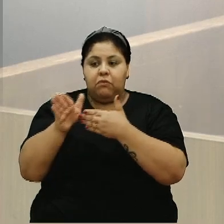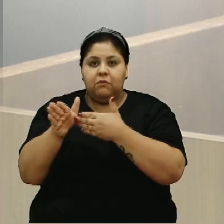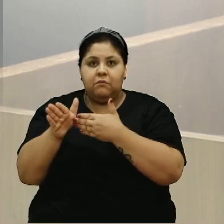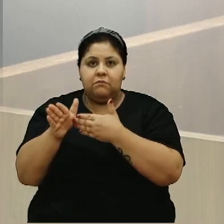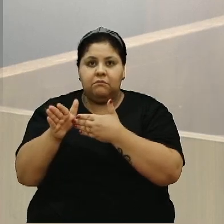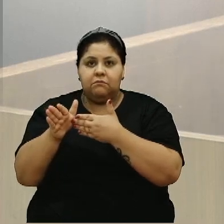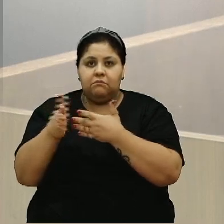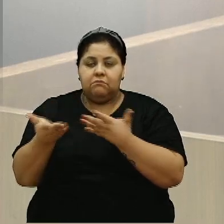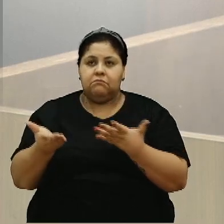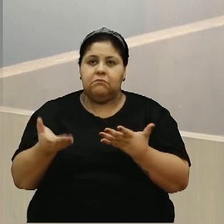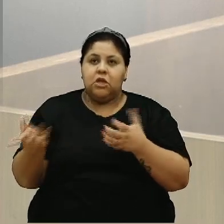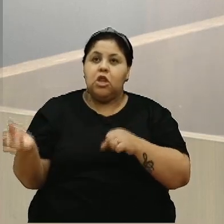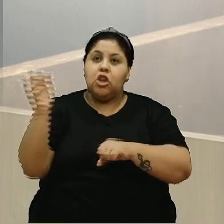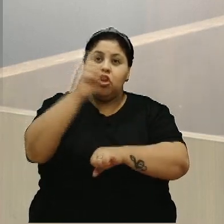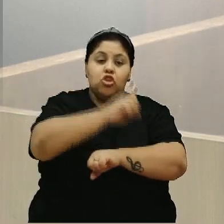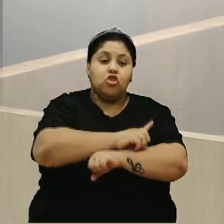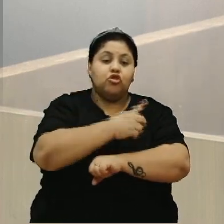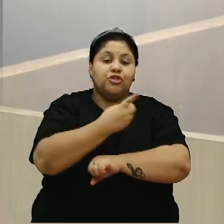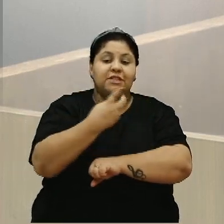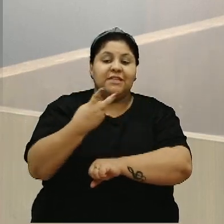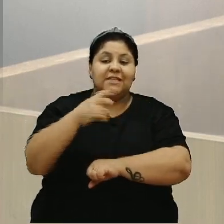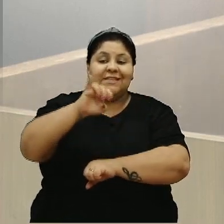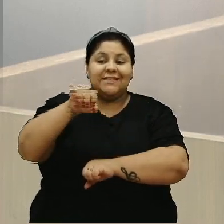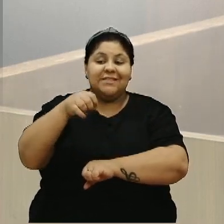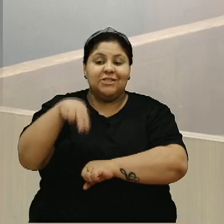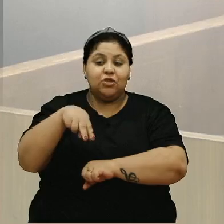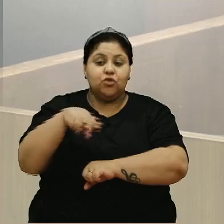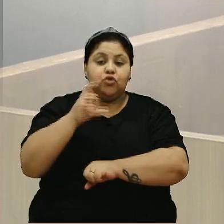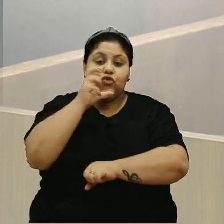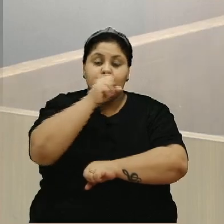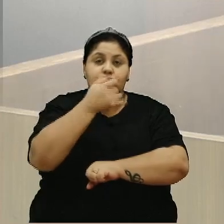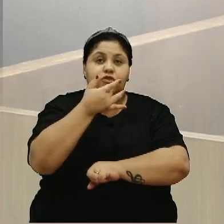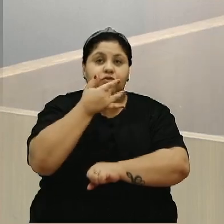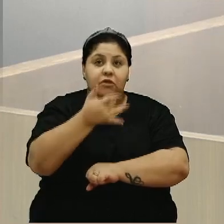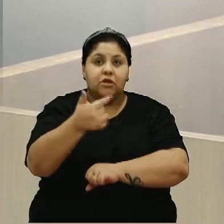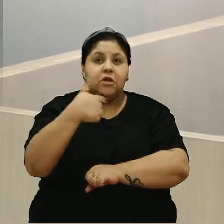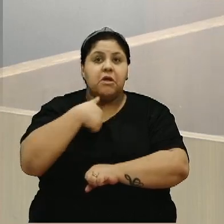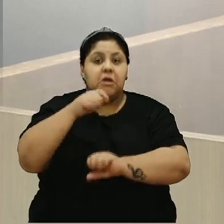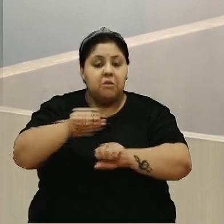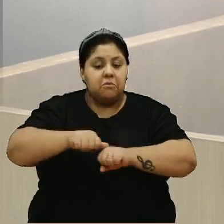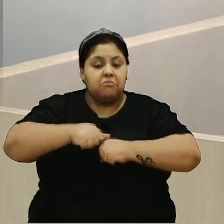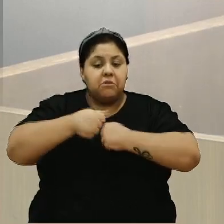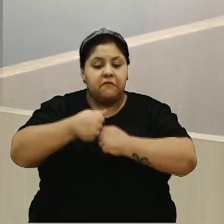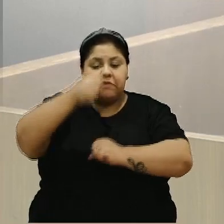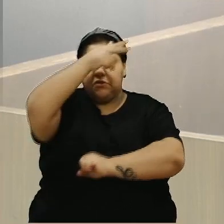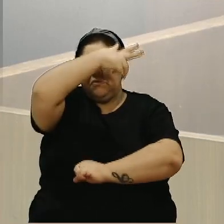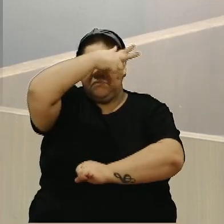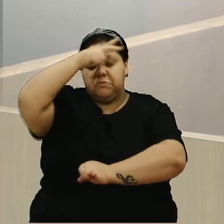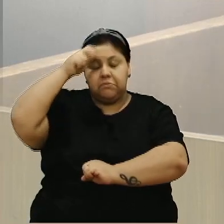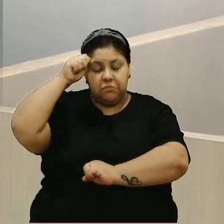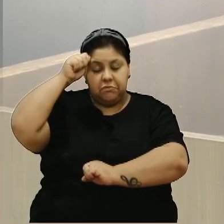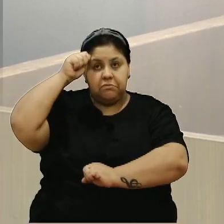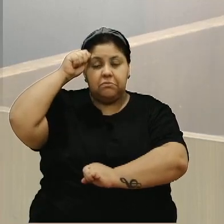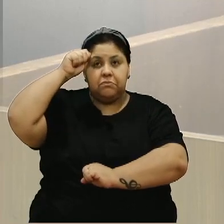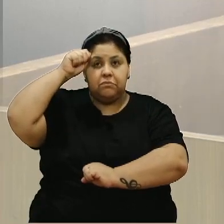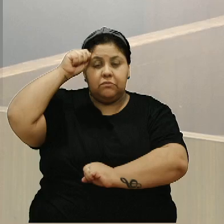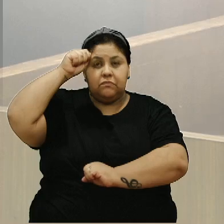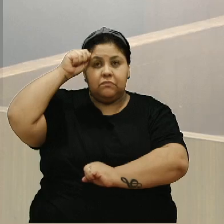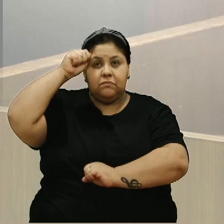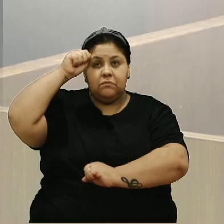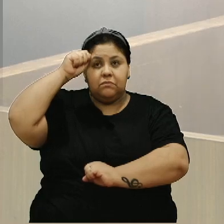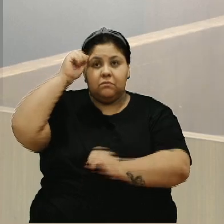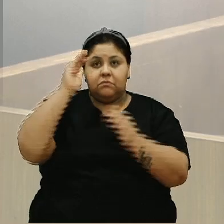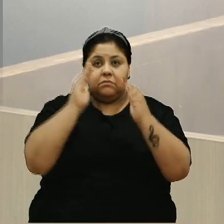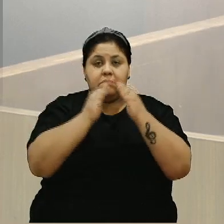No dia 15 de junho, um sábado à tarde, eu fui, inclusive, defendi o prefeito... Na